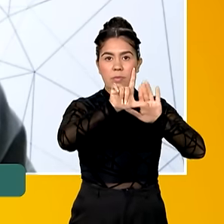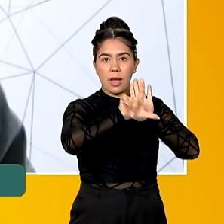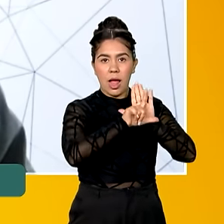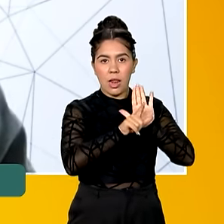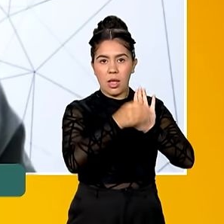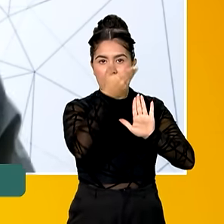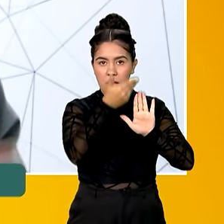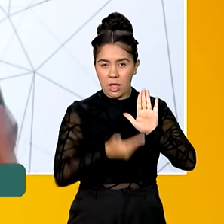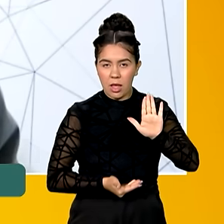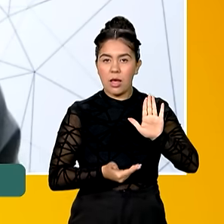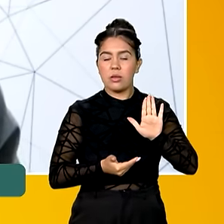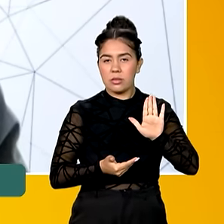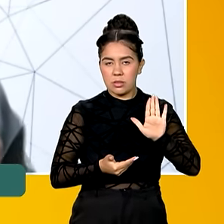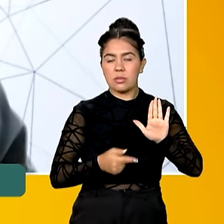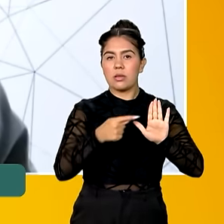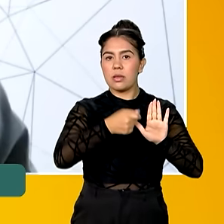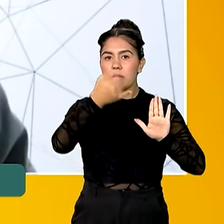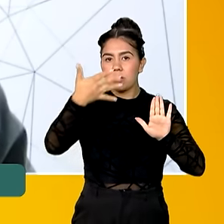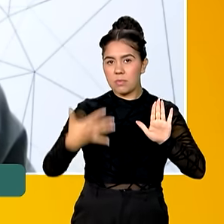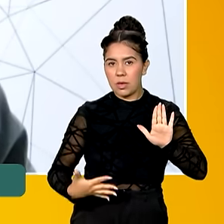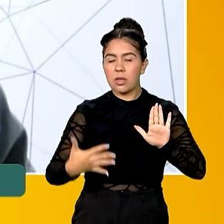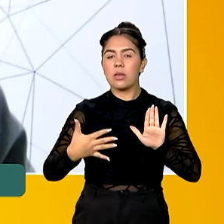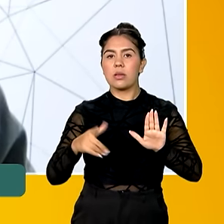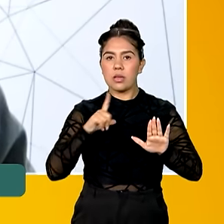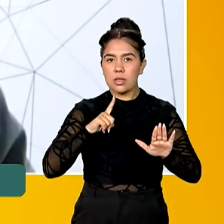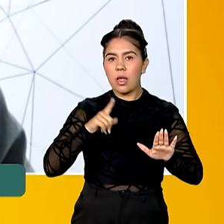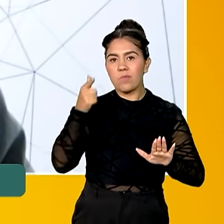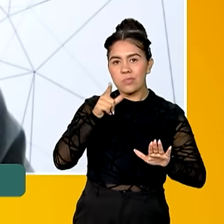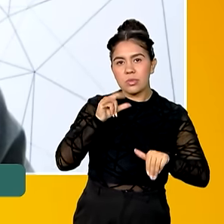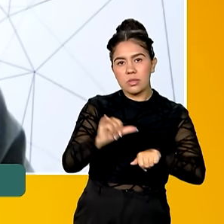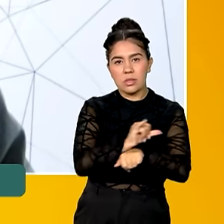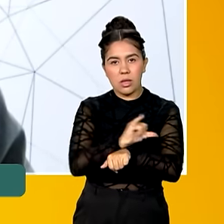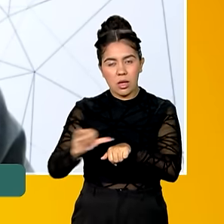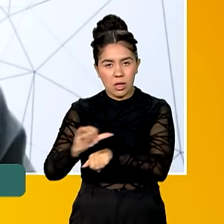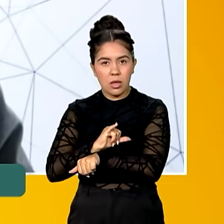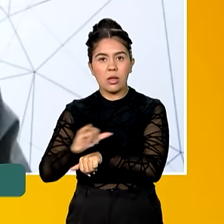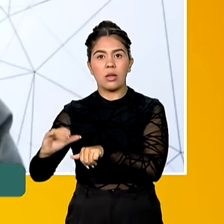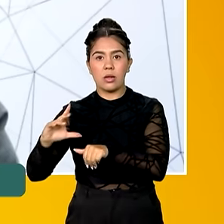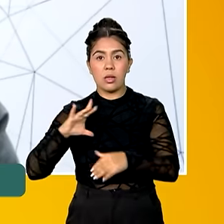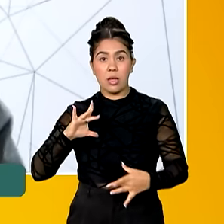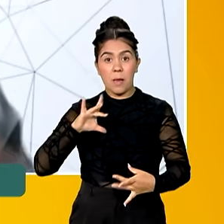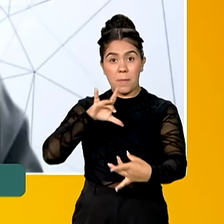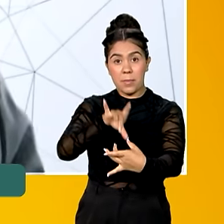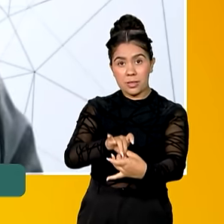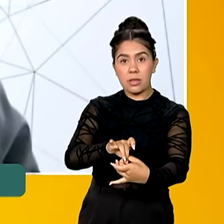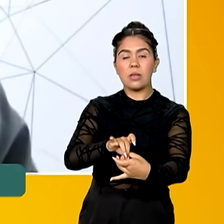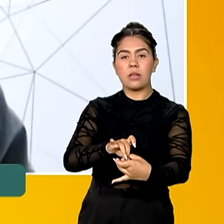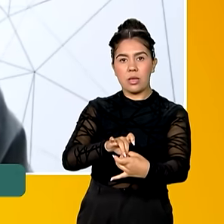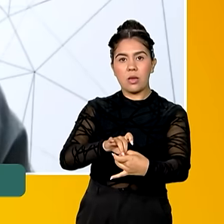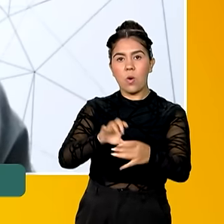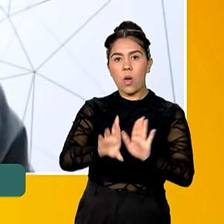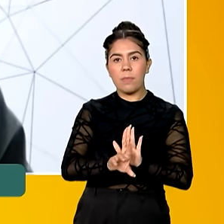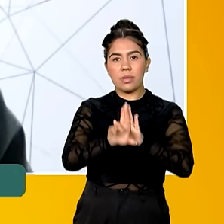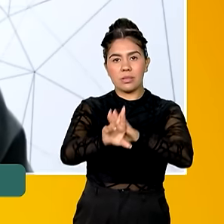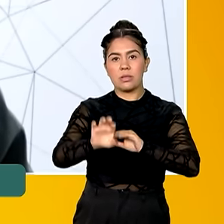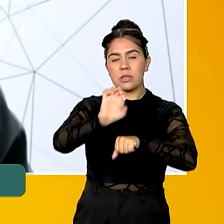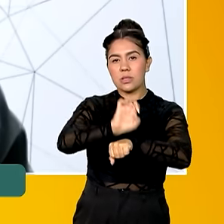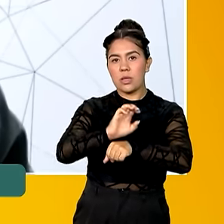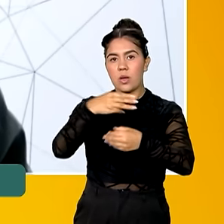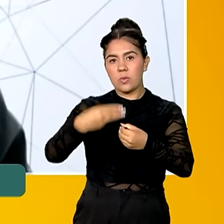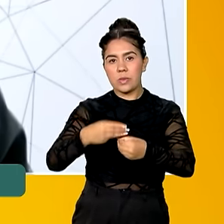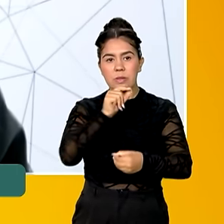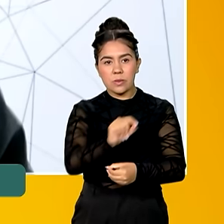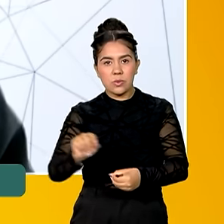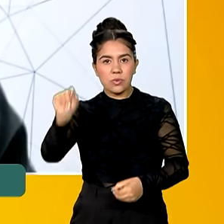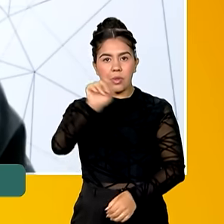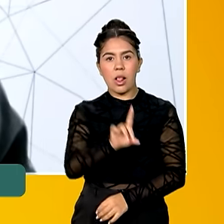onde tem a previsão do governo federal editar essa estratégia em parceria com os outros entes. Ela foi construída ao longo dos últimos dez